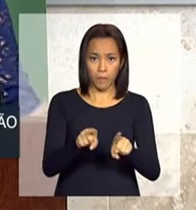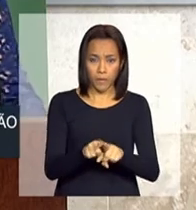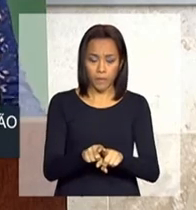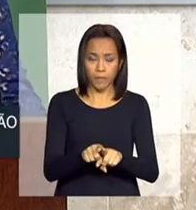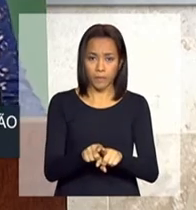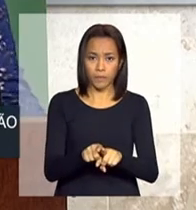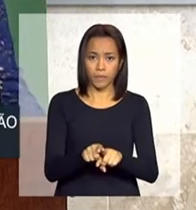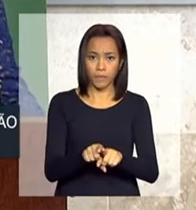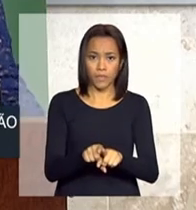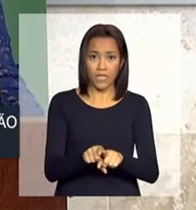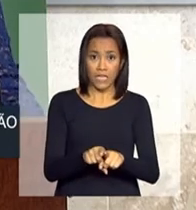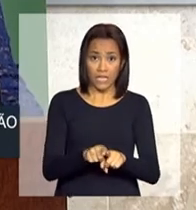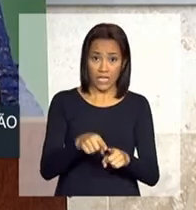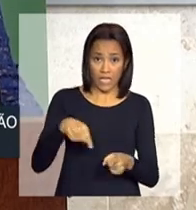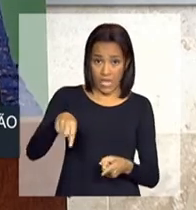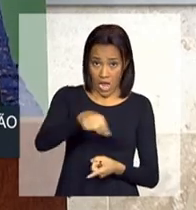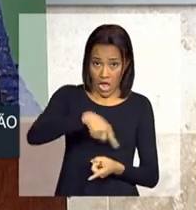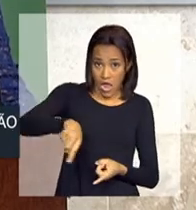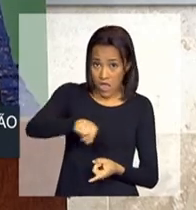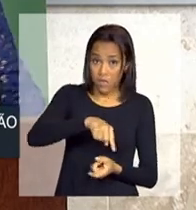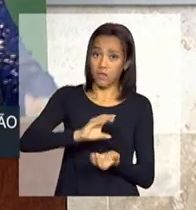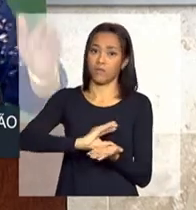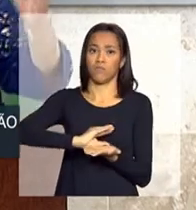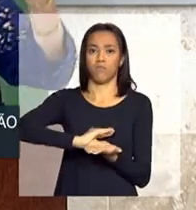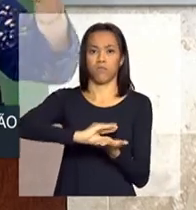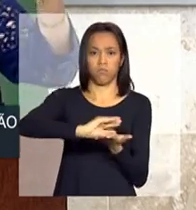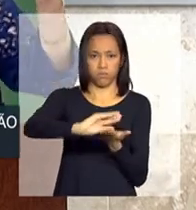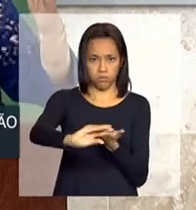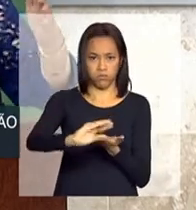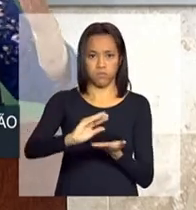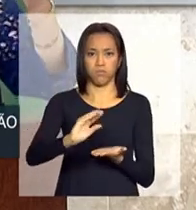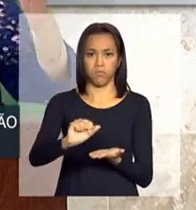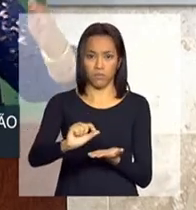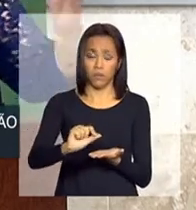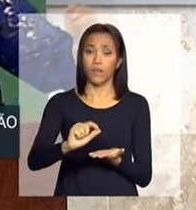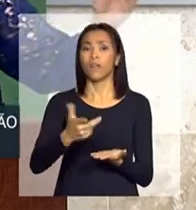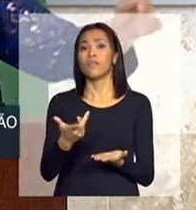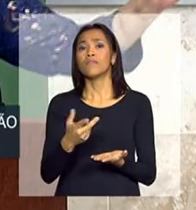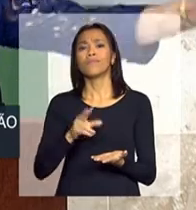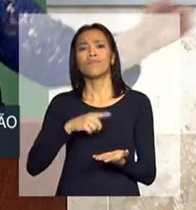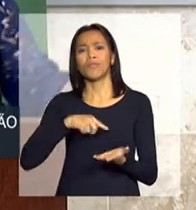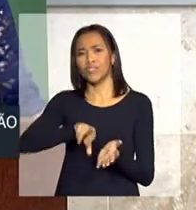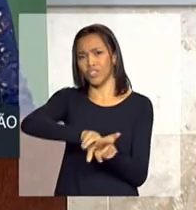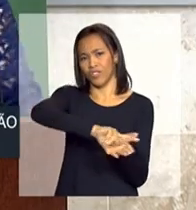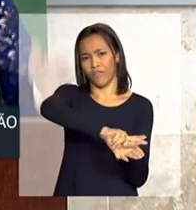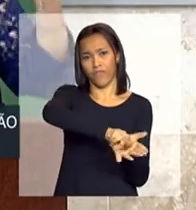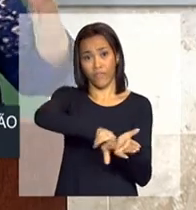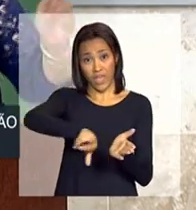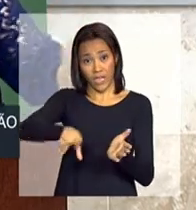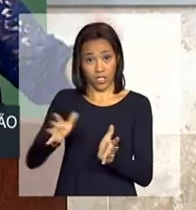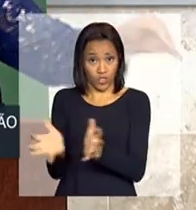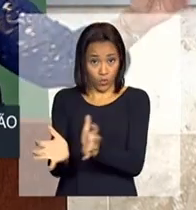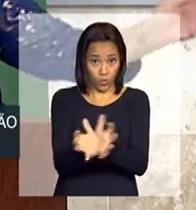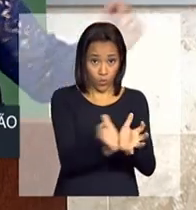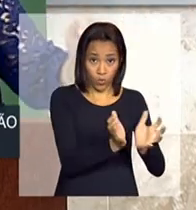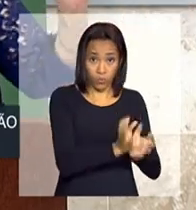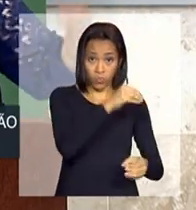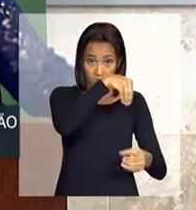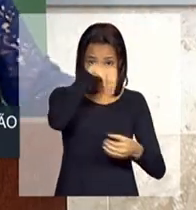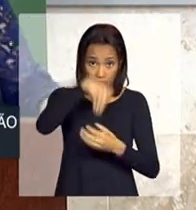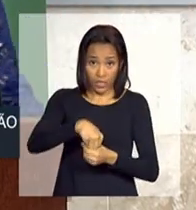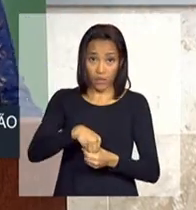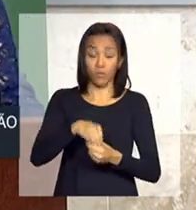que esses recursos, tanto aqueles dos diferentes órgãos de governo, dos diferentes,